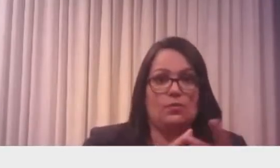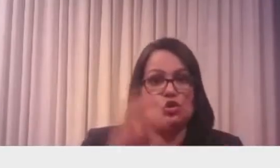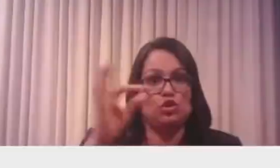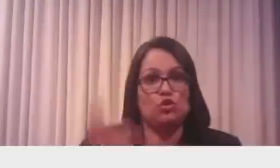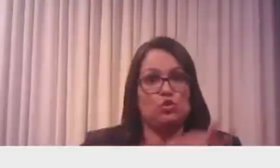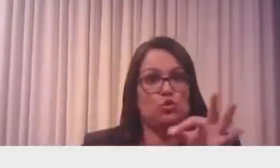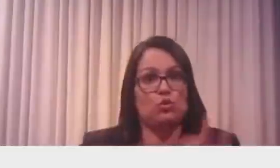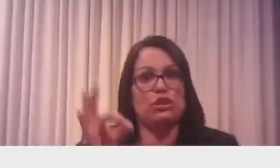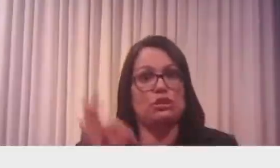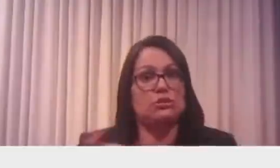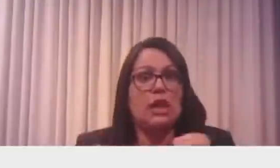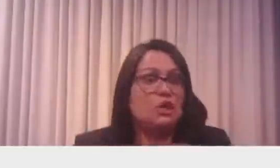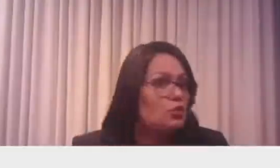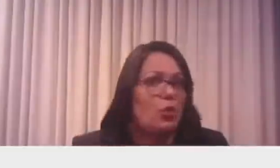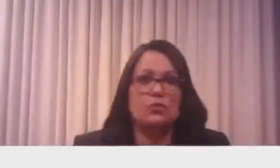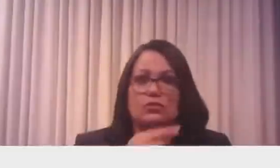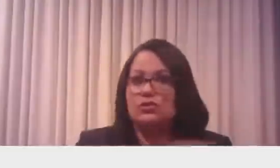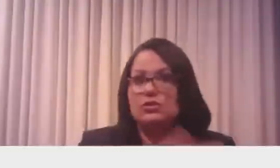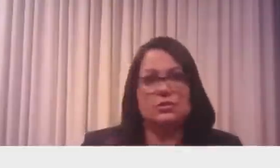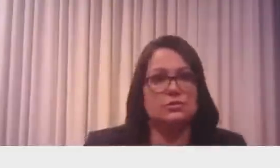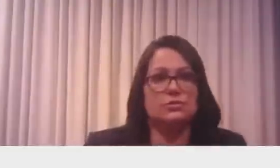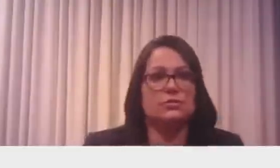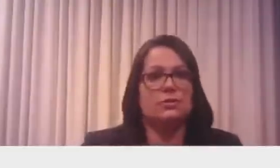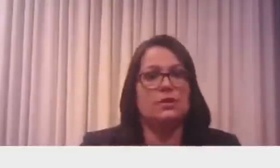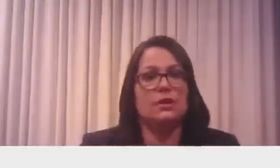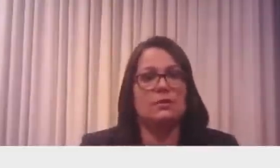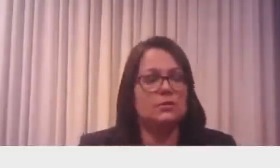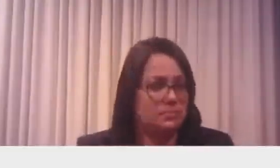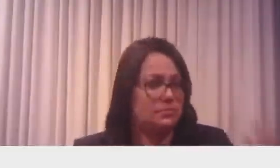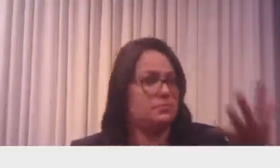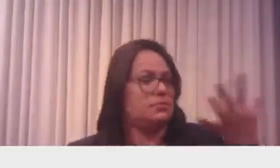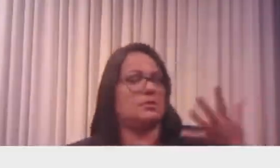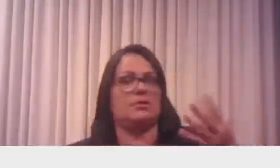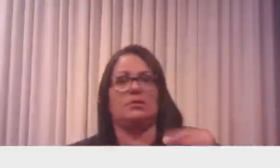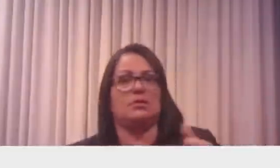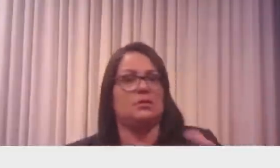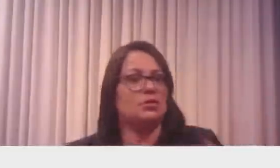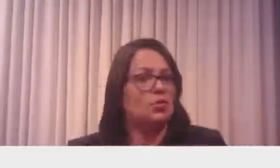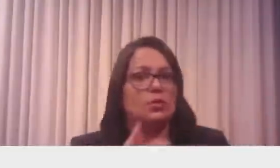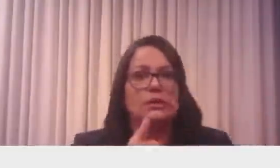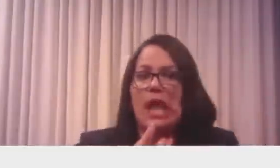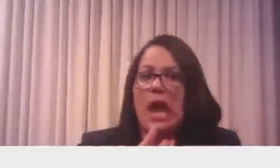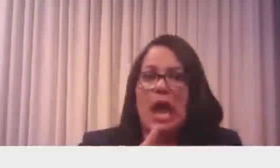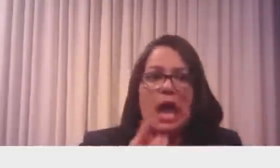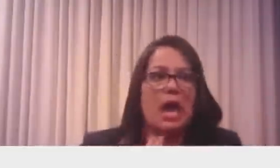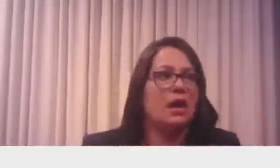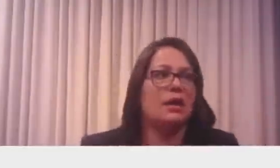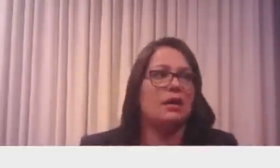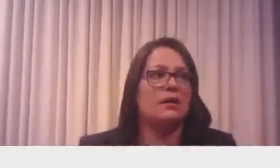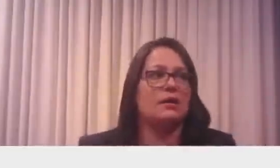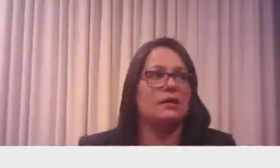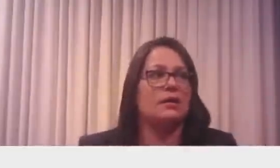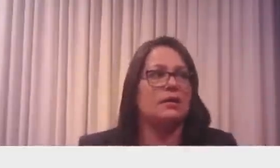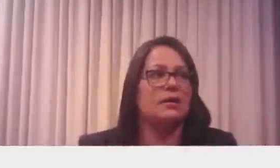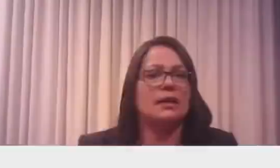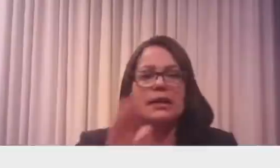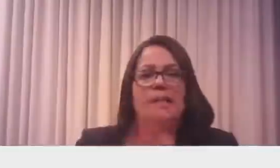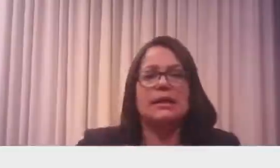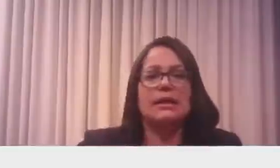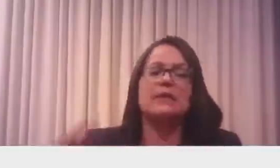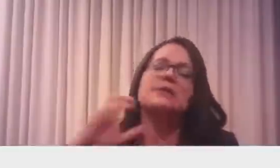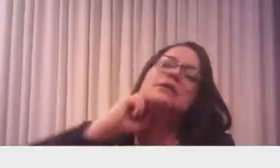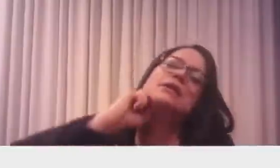Muitos estão escondidos lá, tem imagem, chega para a gente que a não vai divulgar nem na rede de zap, né? De crianças sendo